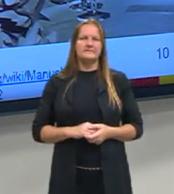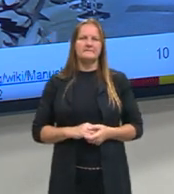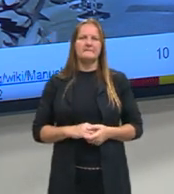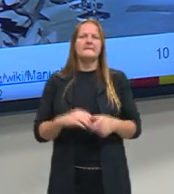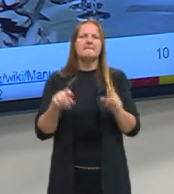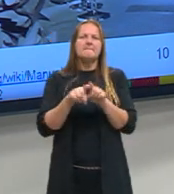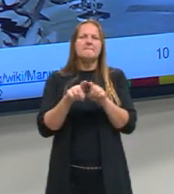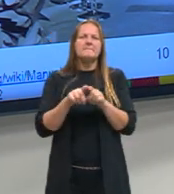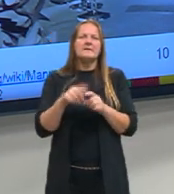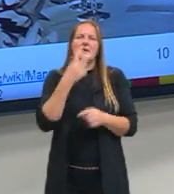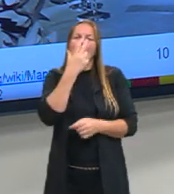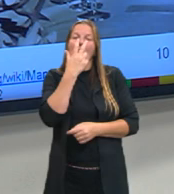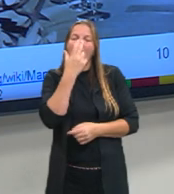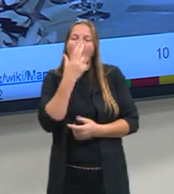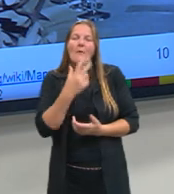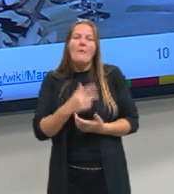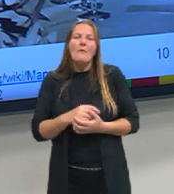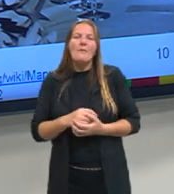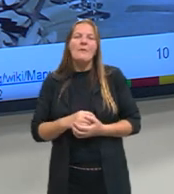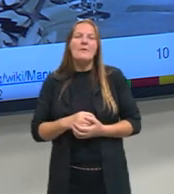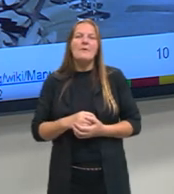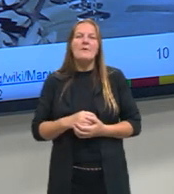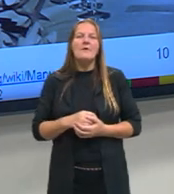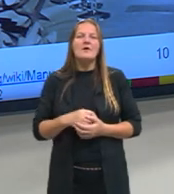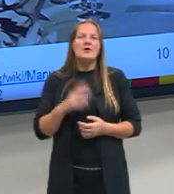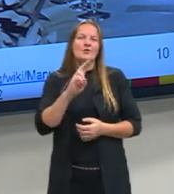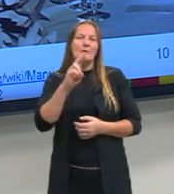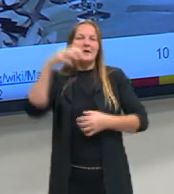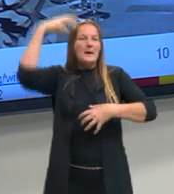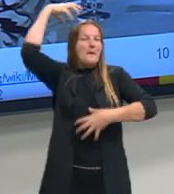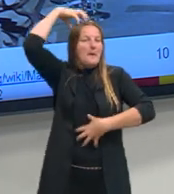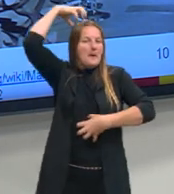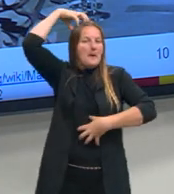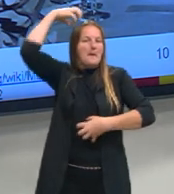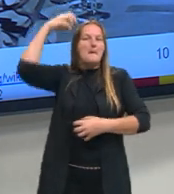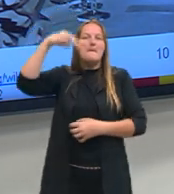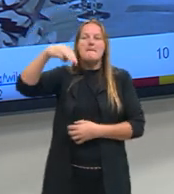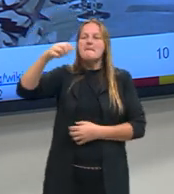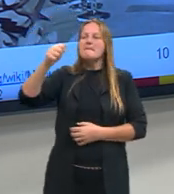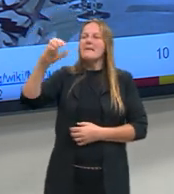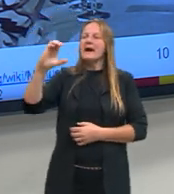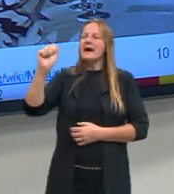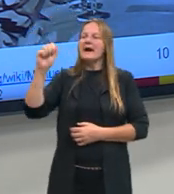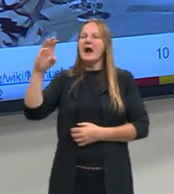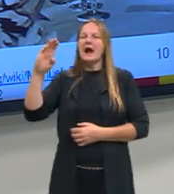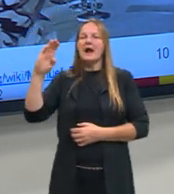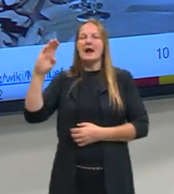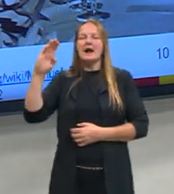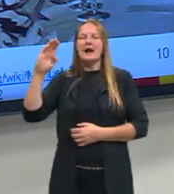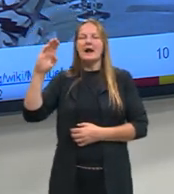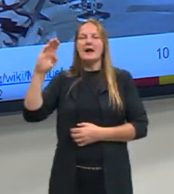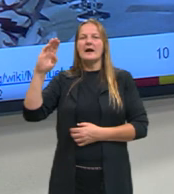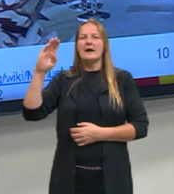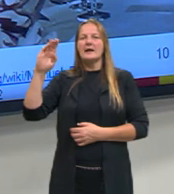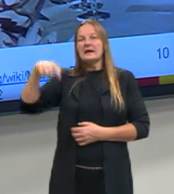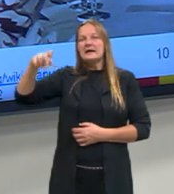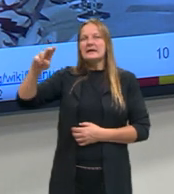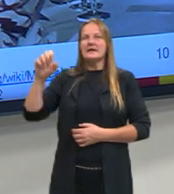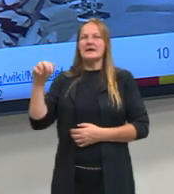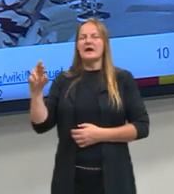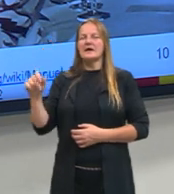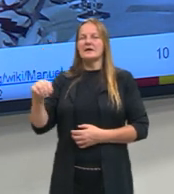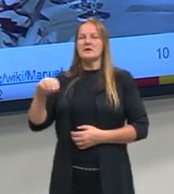gente está macaqueando, né? Macaco vê, macaco faz. A gente está imitando essa sintaxe que veio lá dos